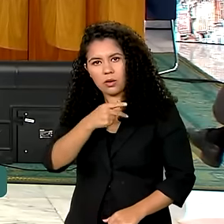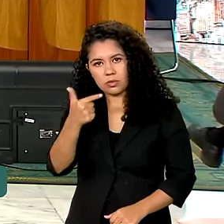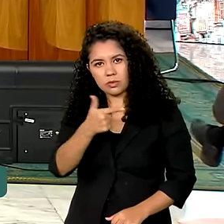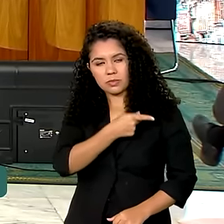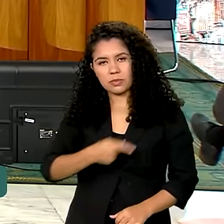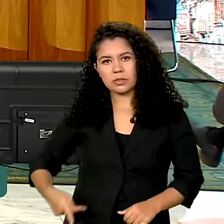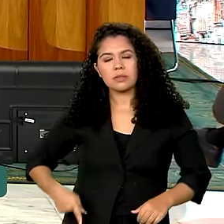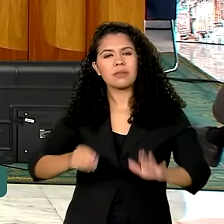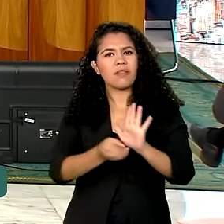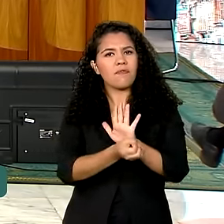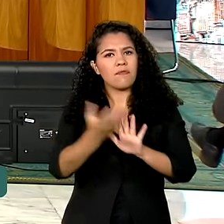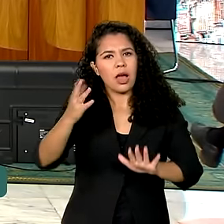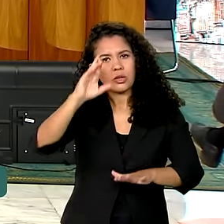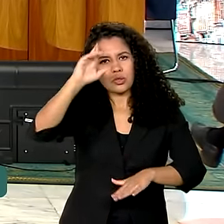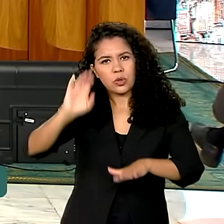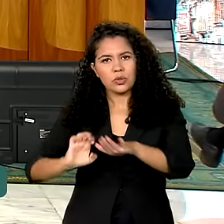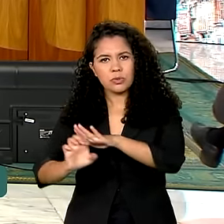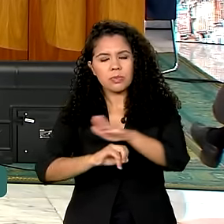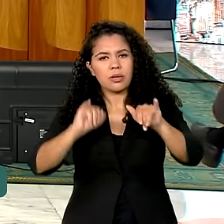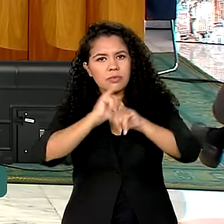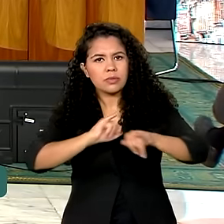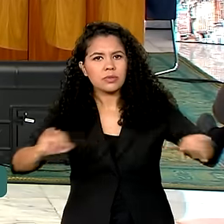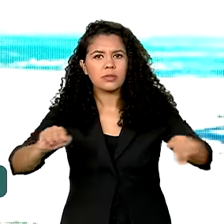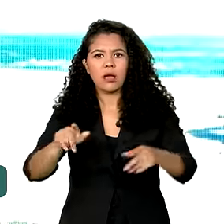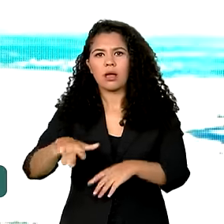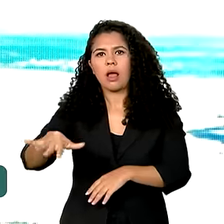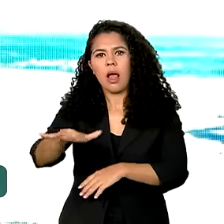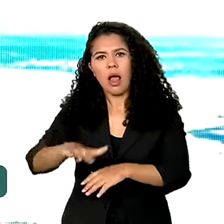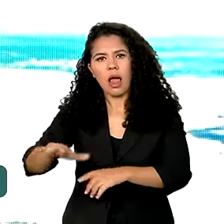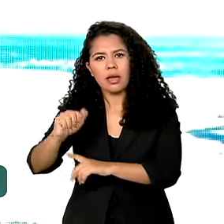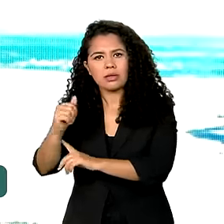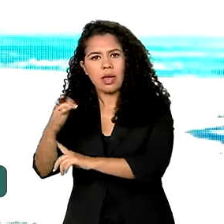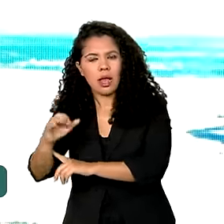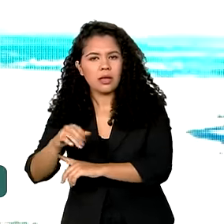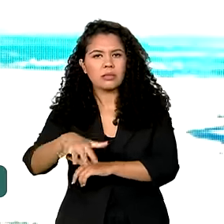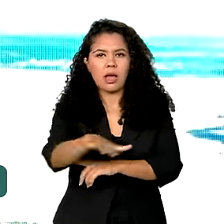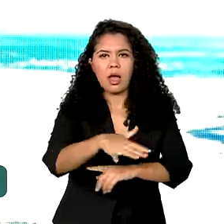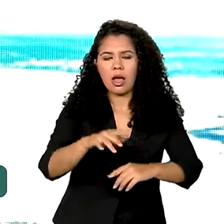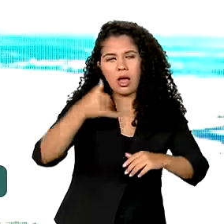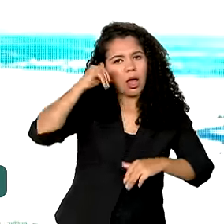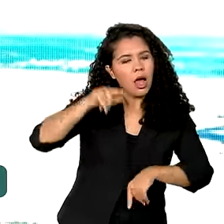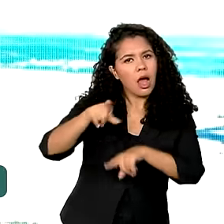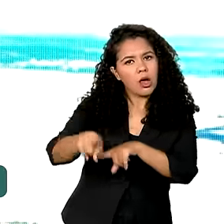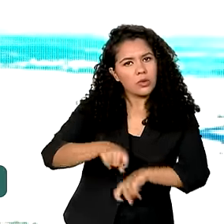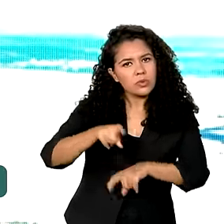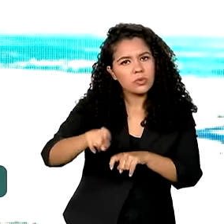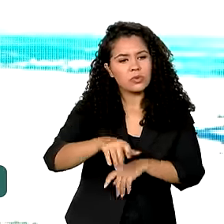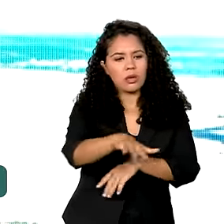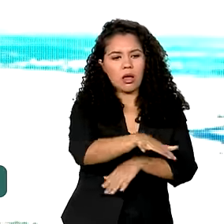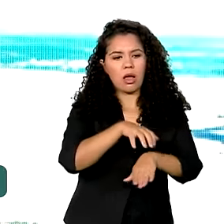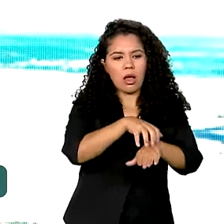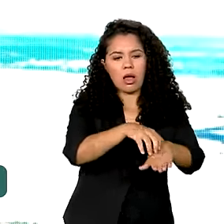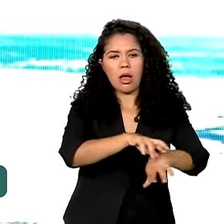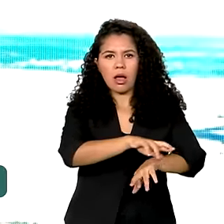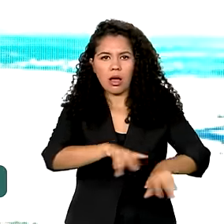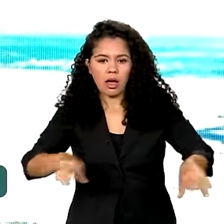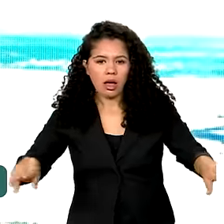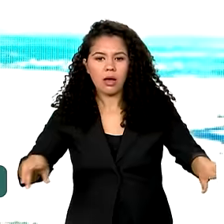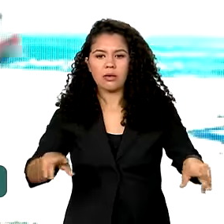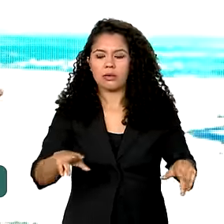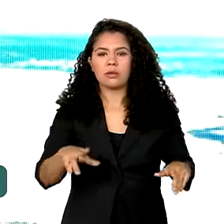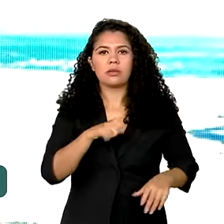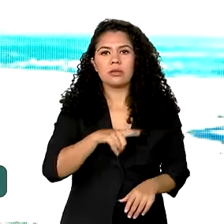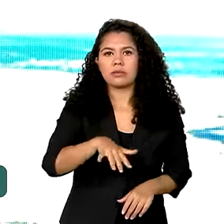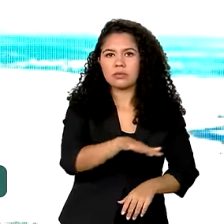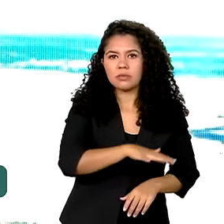anunciando investimentos, seja no setor do aço, no setor agrícola, no setor de carro, ou seja, no setor